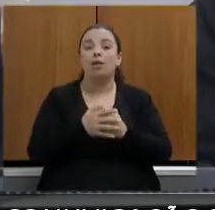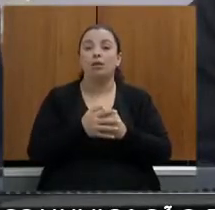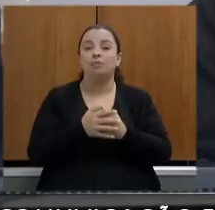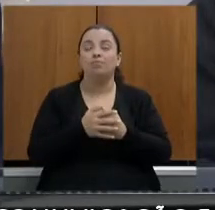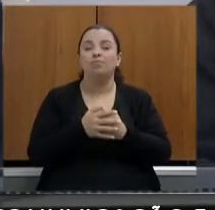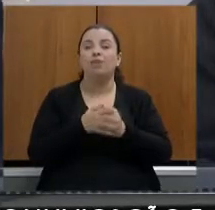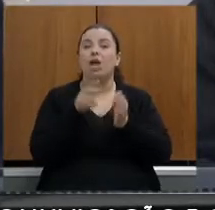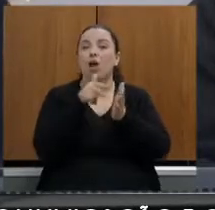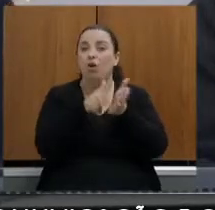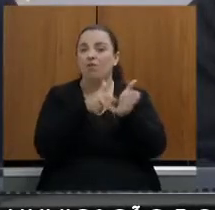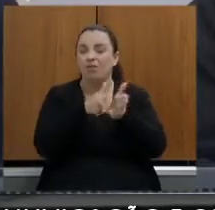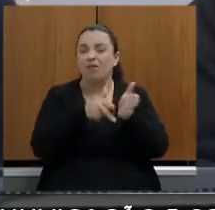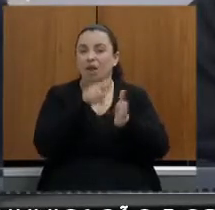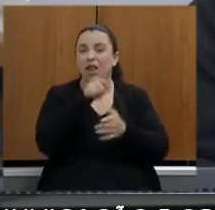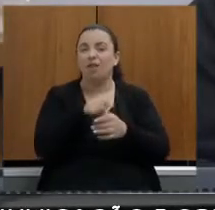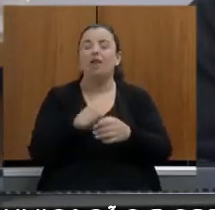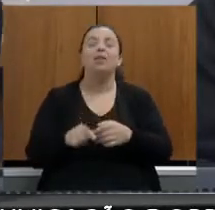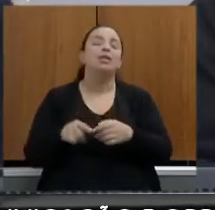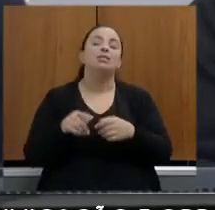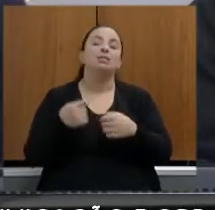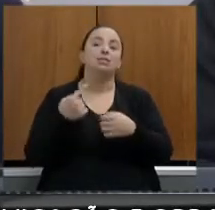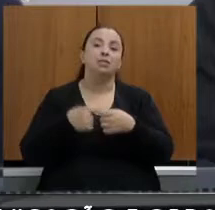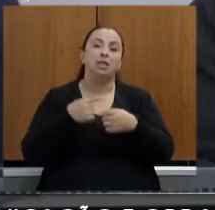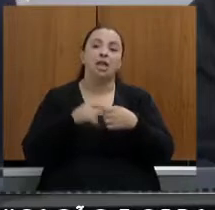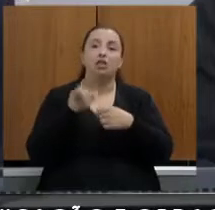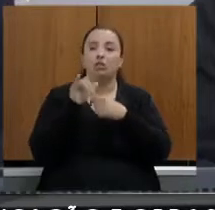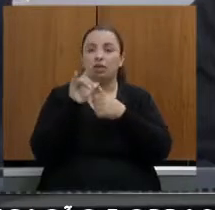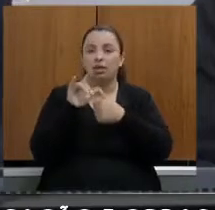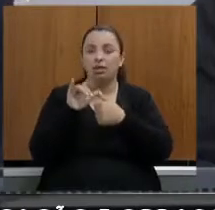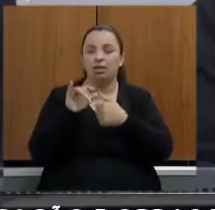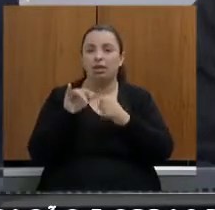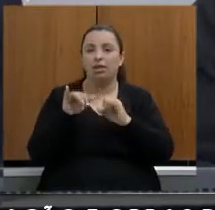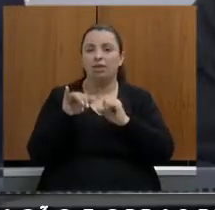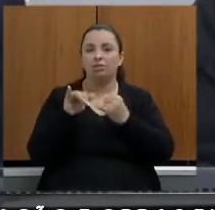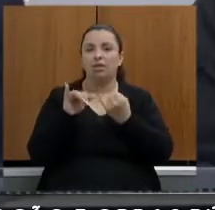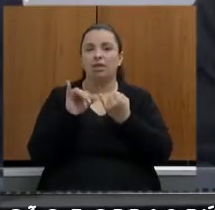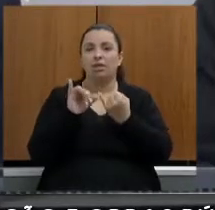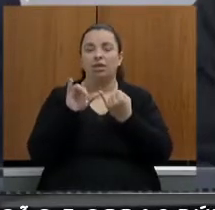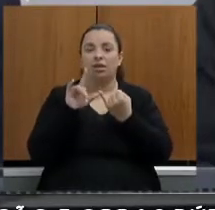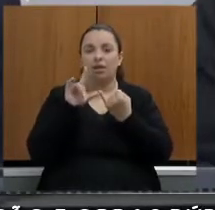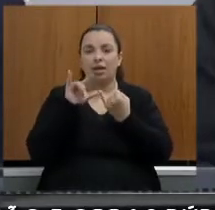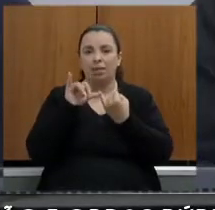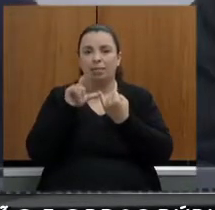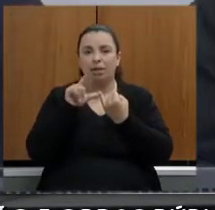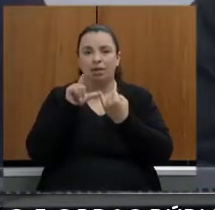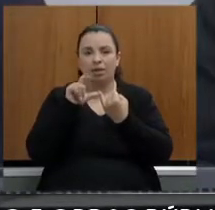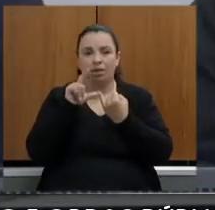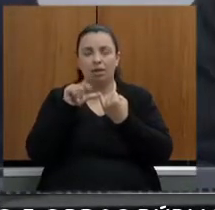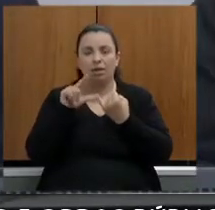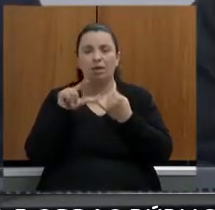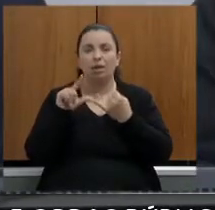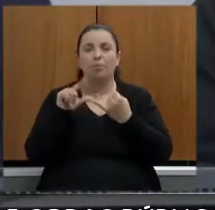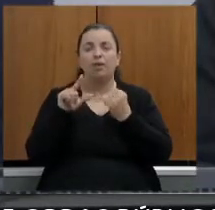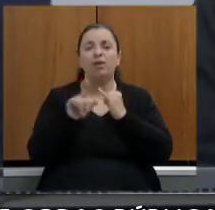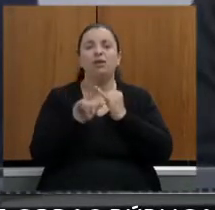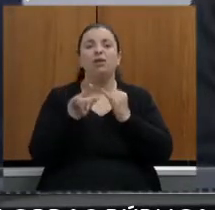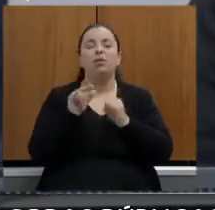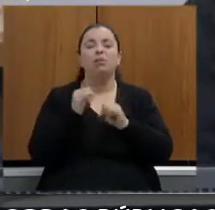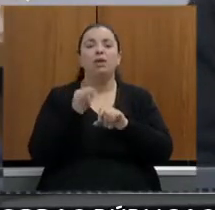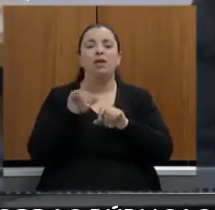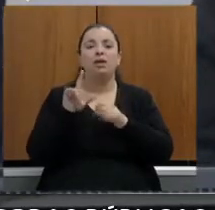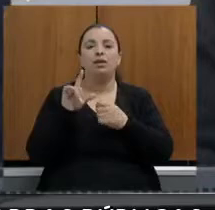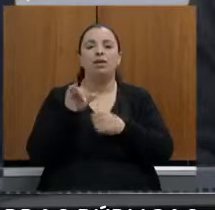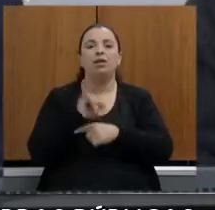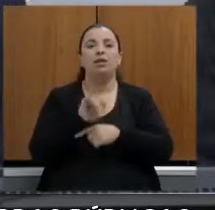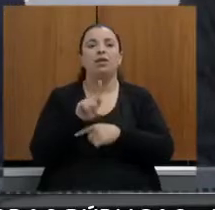ferroviário lá em Igarapé isso aí vai ajudar também e vai ter inclusive uma conexão ferroviária na